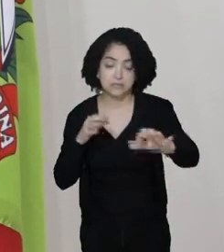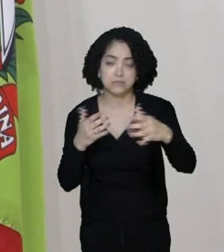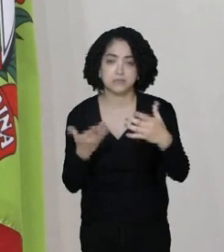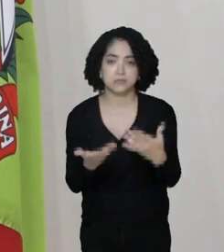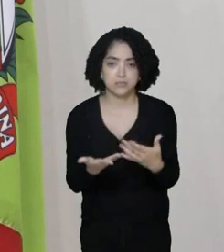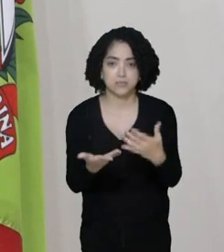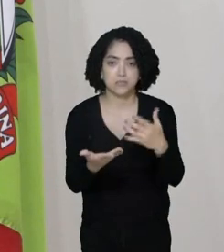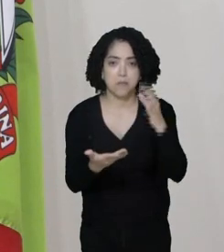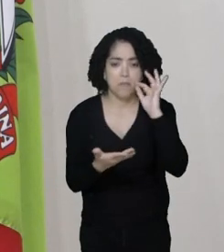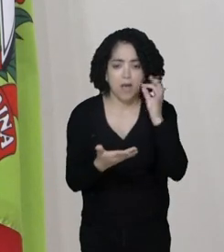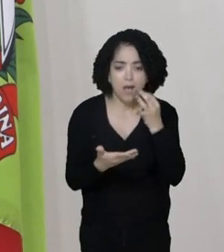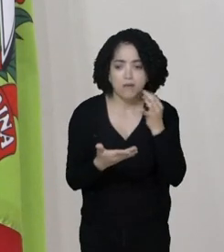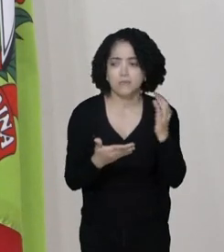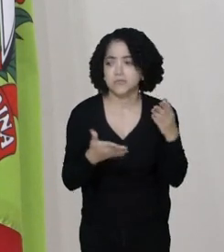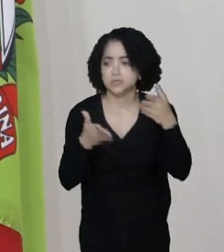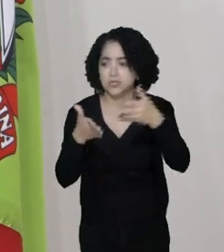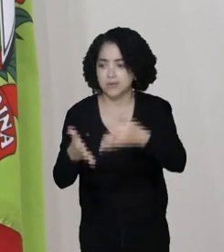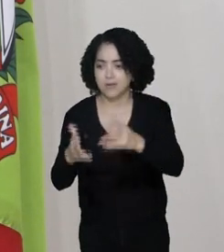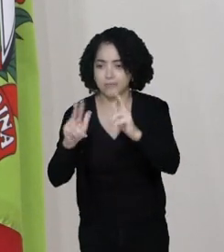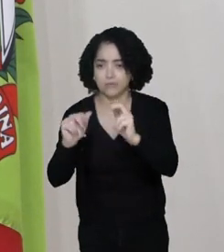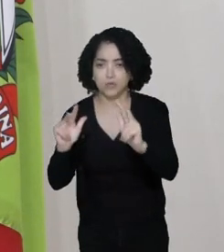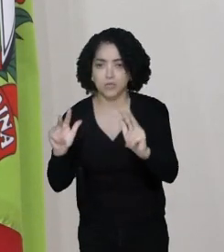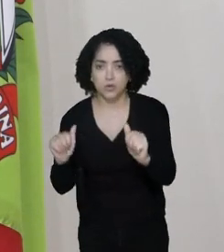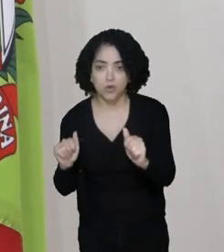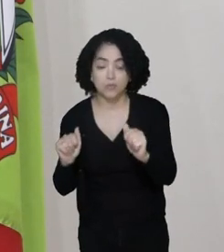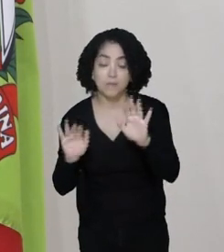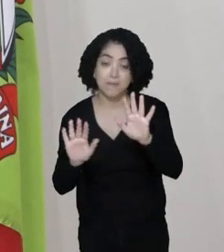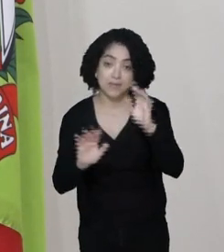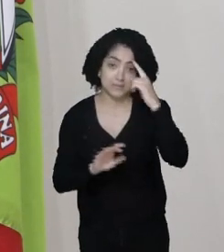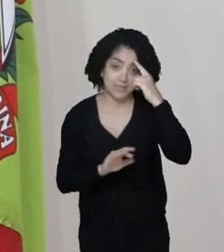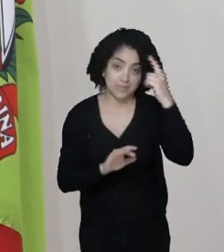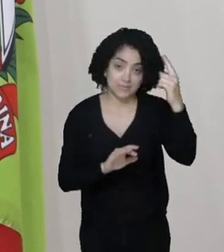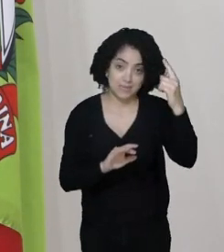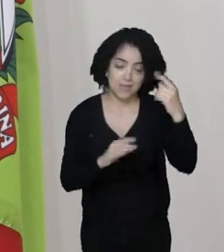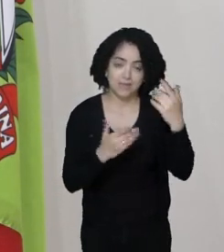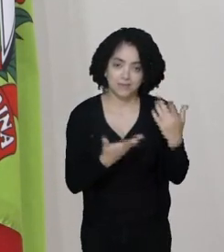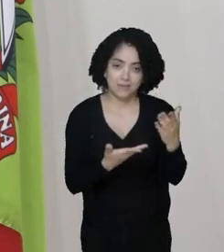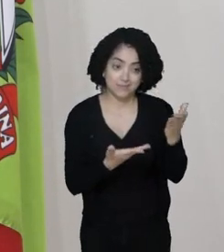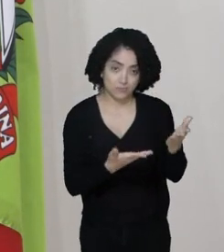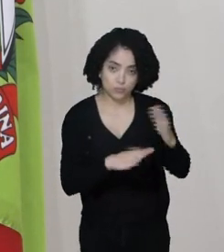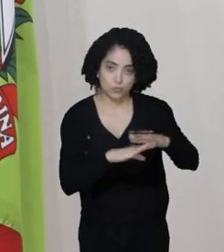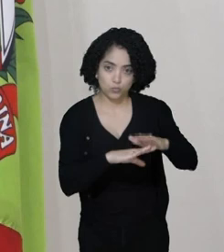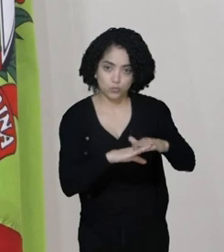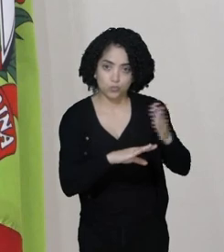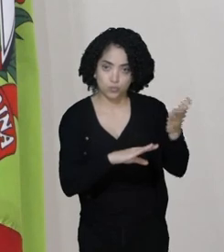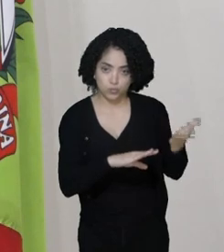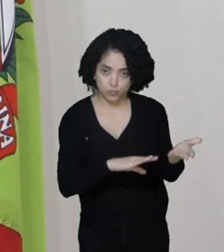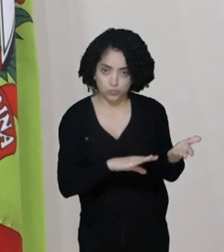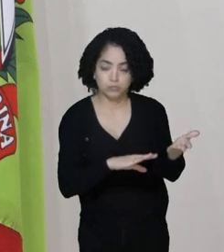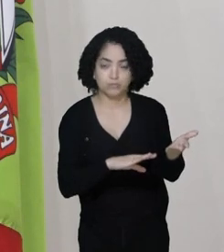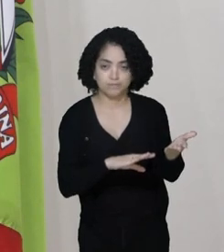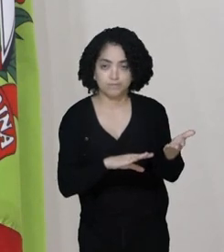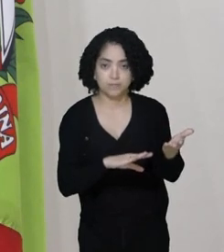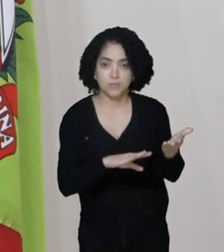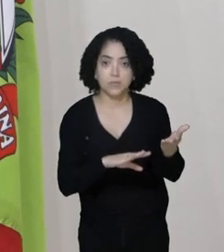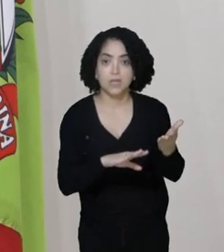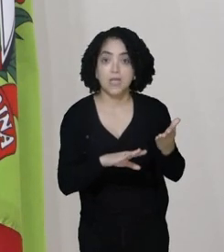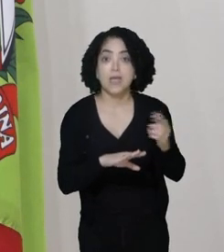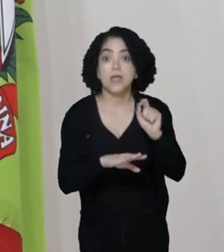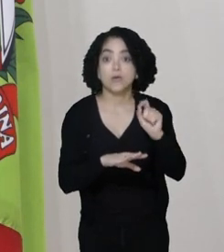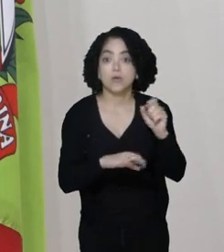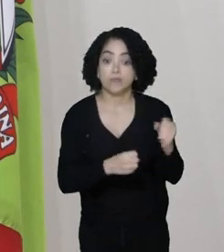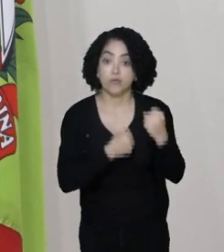Mafra, trazer para Florianópolis. A ideia do senador Jorginho Melo, e até do nosso concorrente, é de